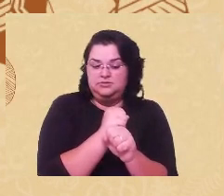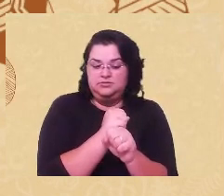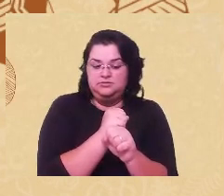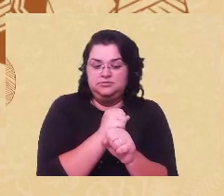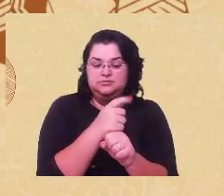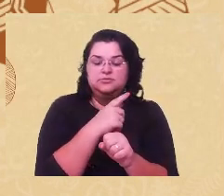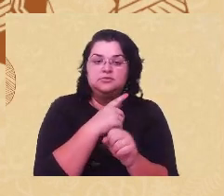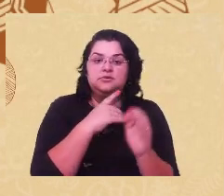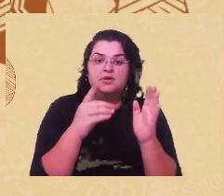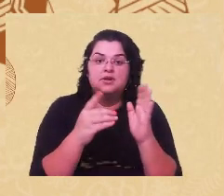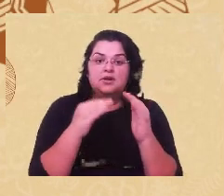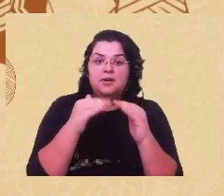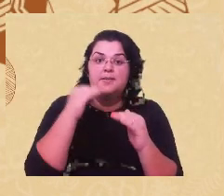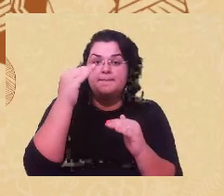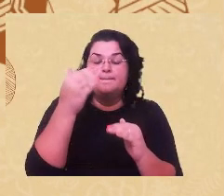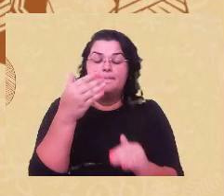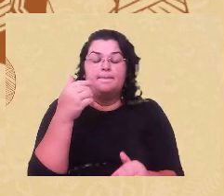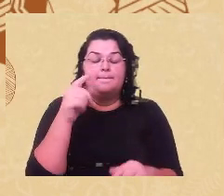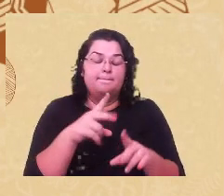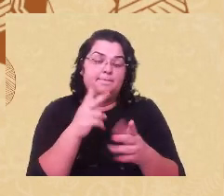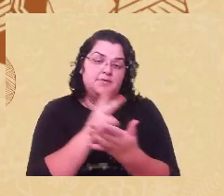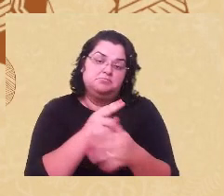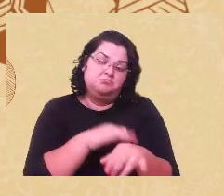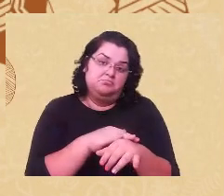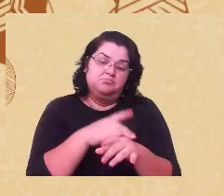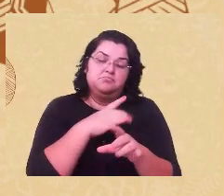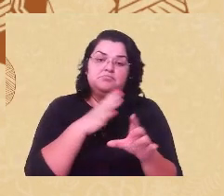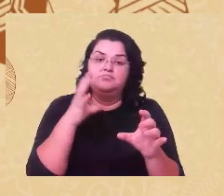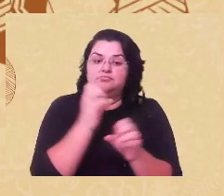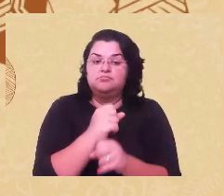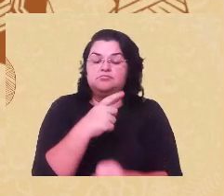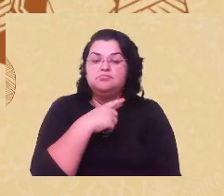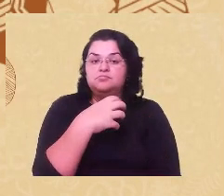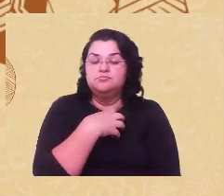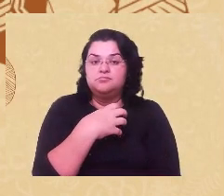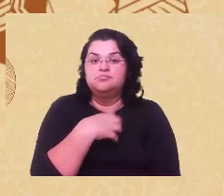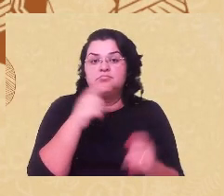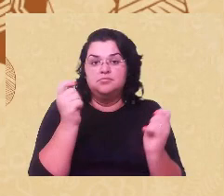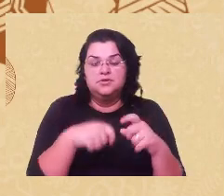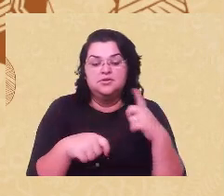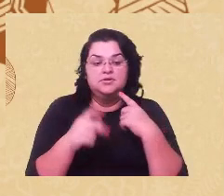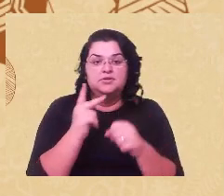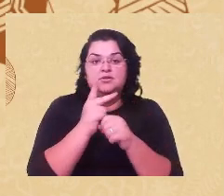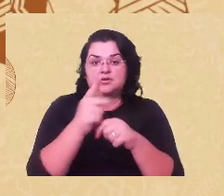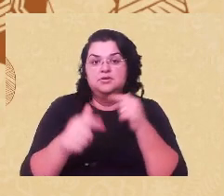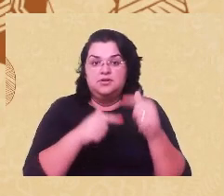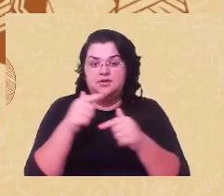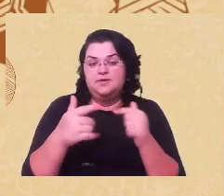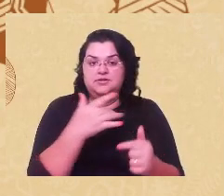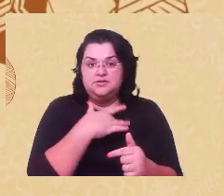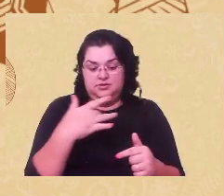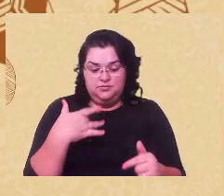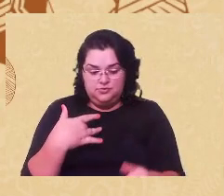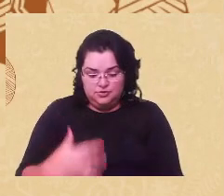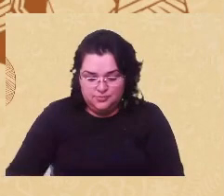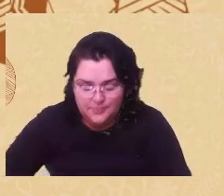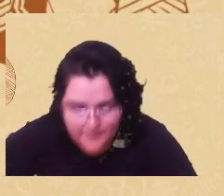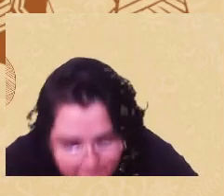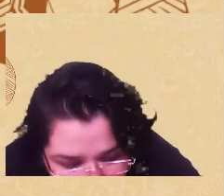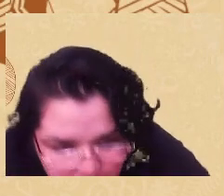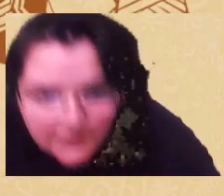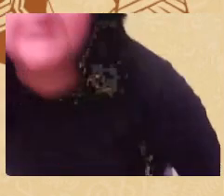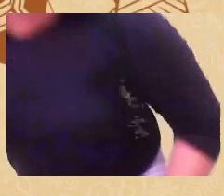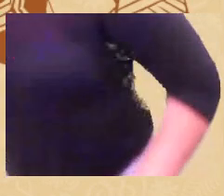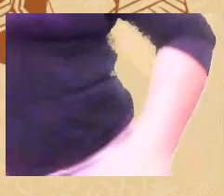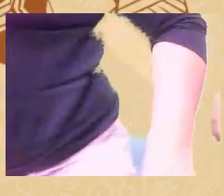autodeclaradas pretas e pardas, né, elas resistem o máximo possível antes de buscar os serviços de saúde por medo de humilhações e maus